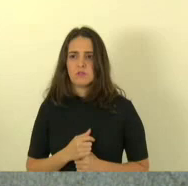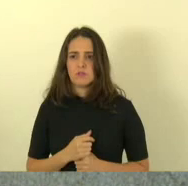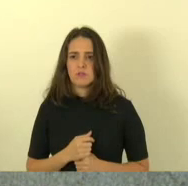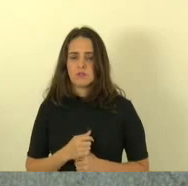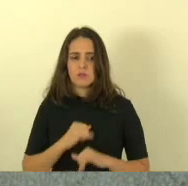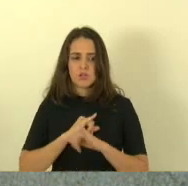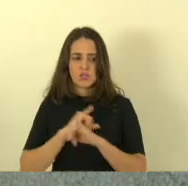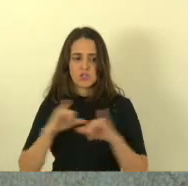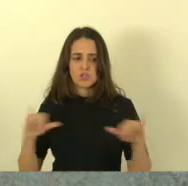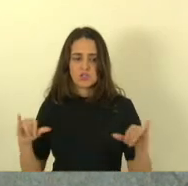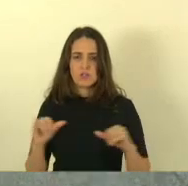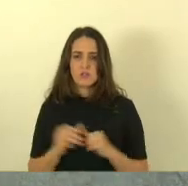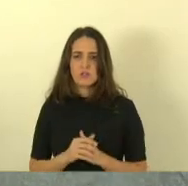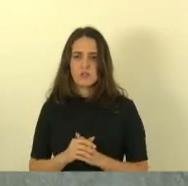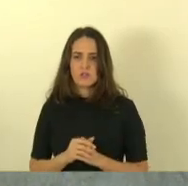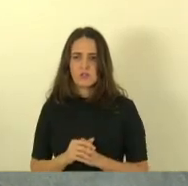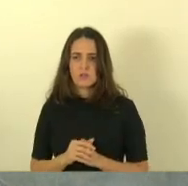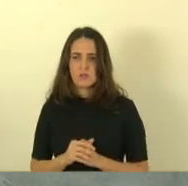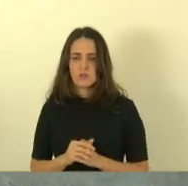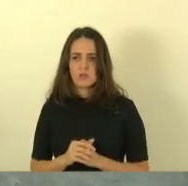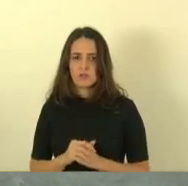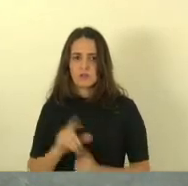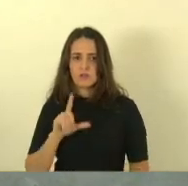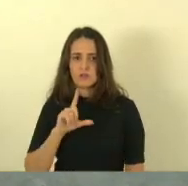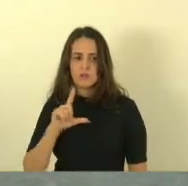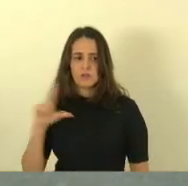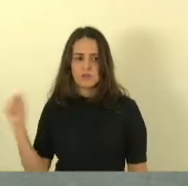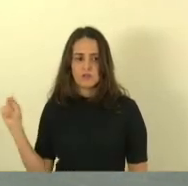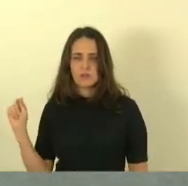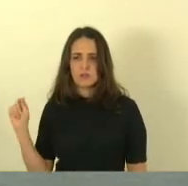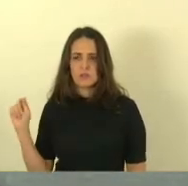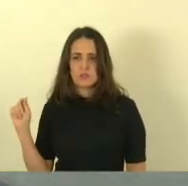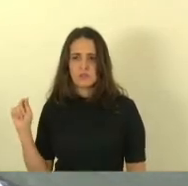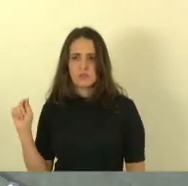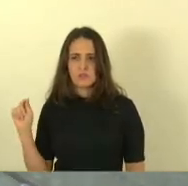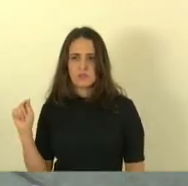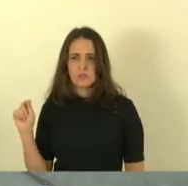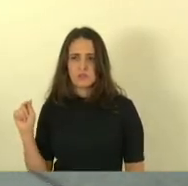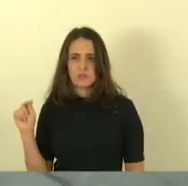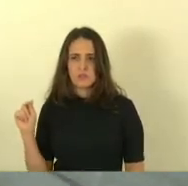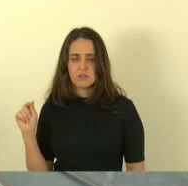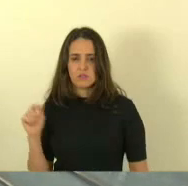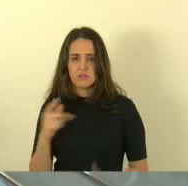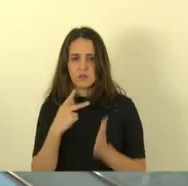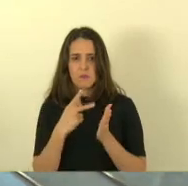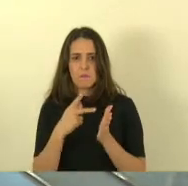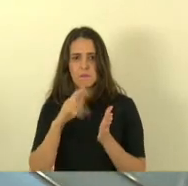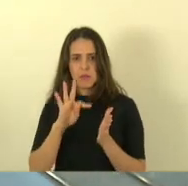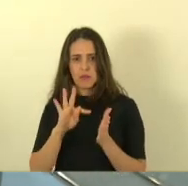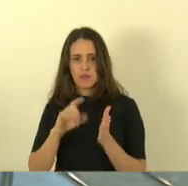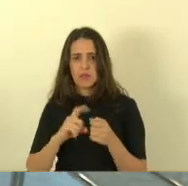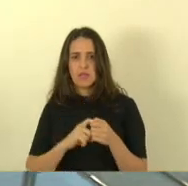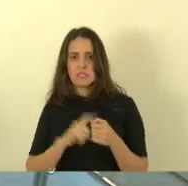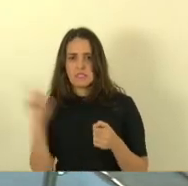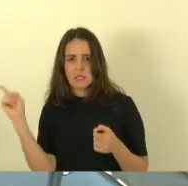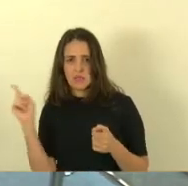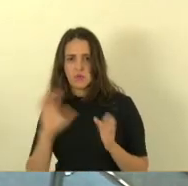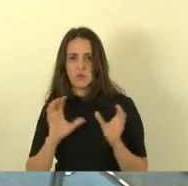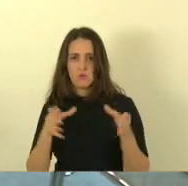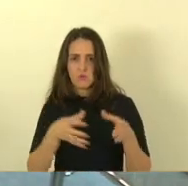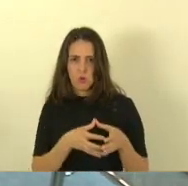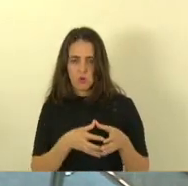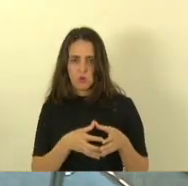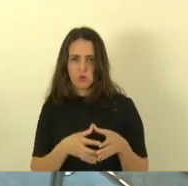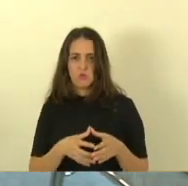registrado a saída do partido dos trabalhadores do bloco eu gostaria já que fosse